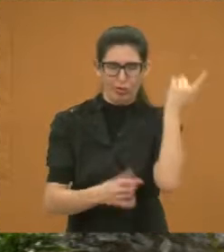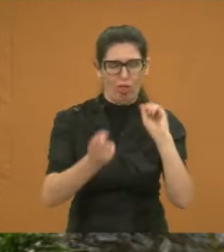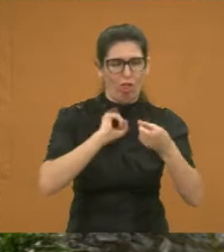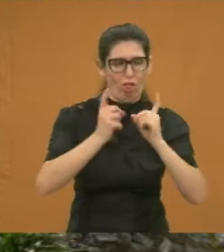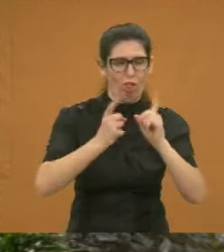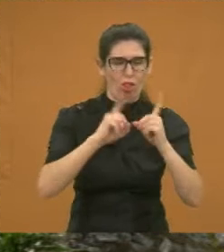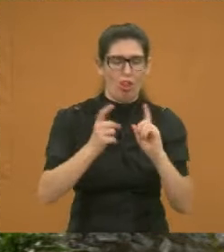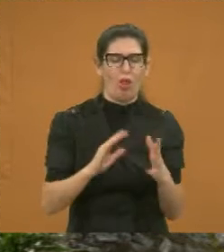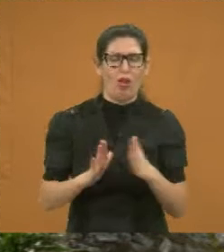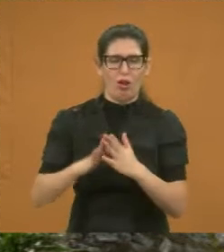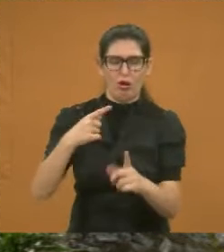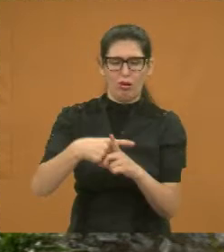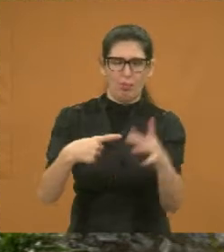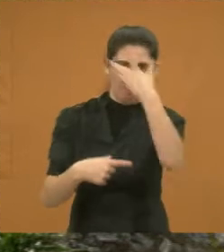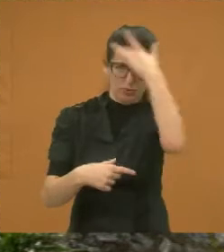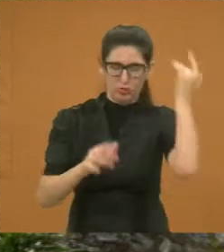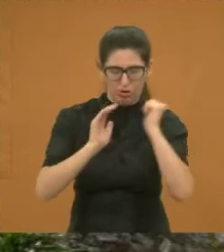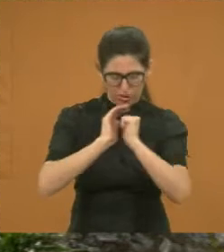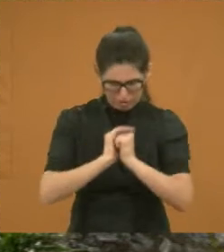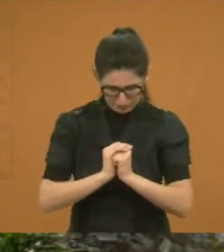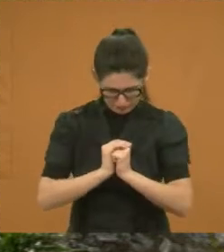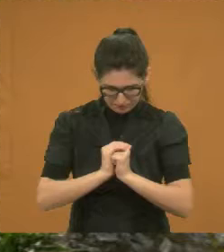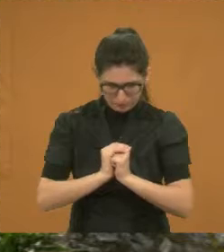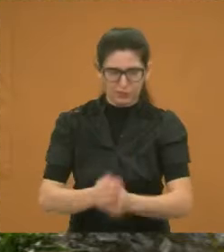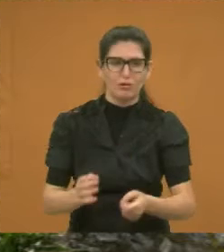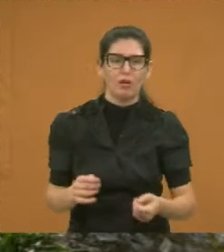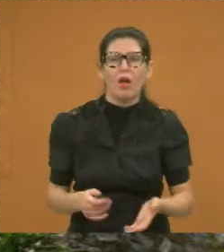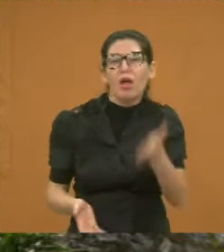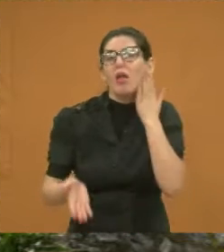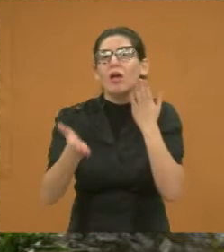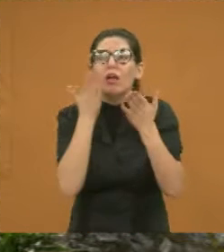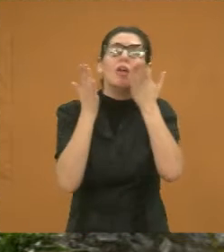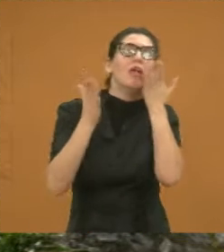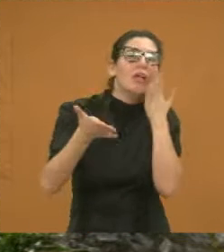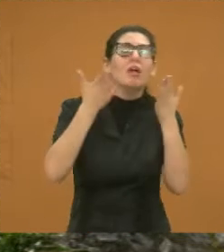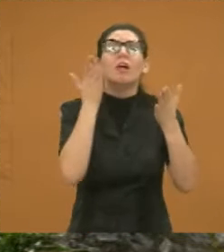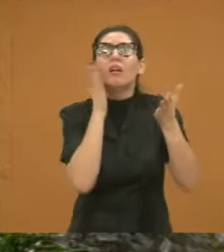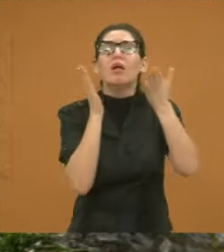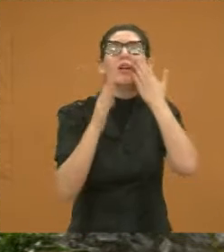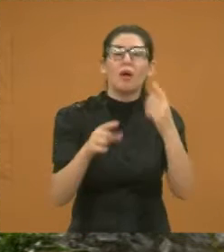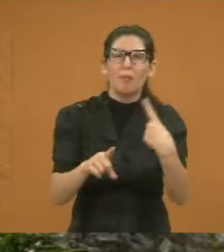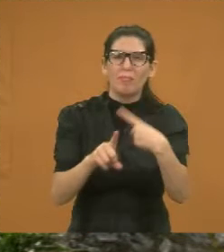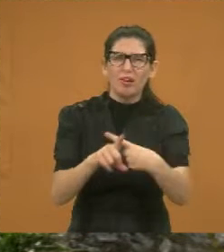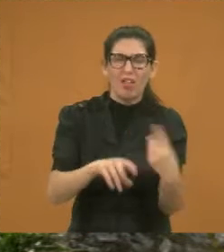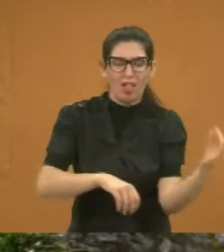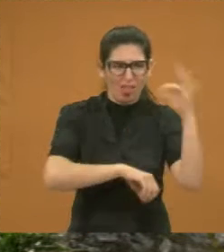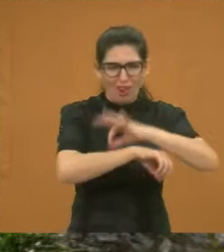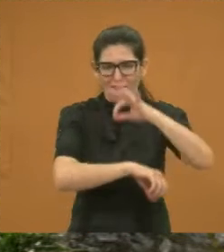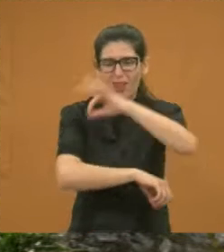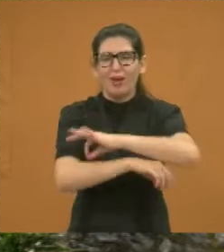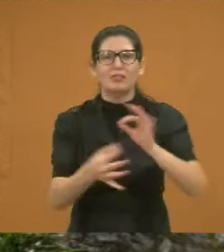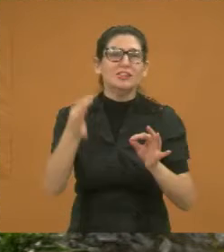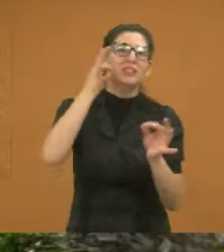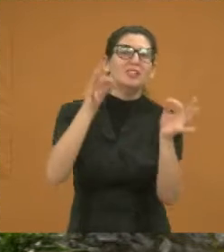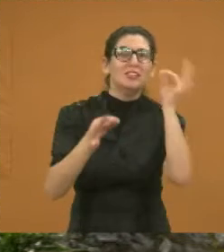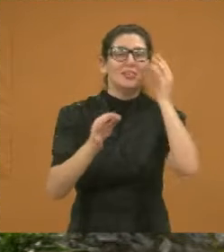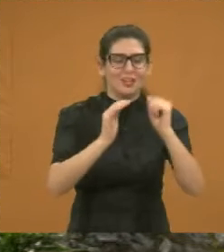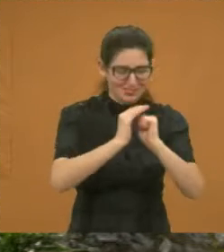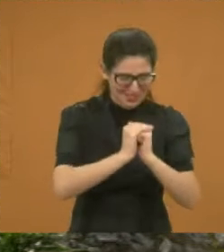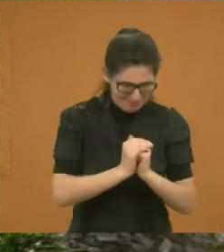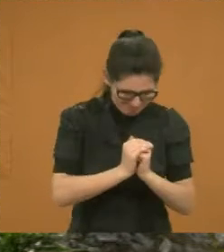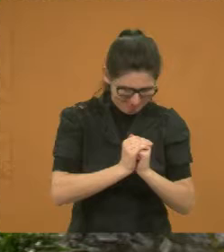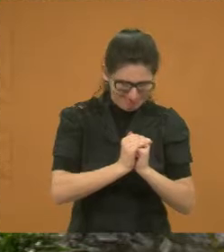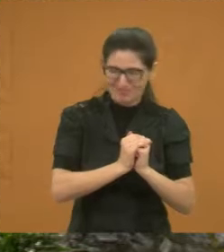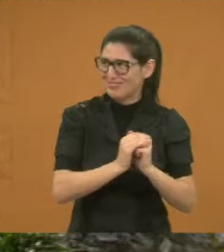Inclusive, lá na igreja, quando eles vão rezar lá, eles ficam dando tapa no rosto por causa do perna e longo. Não sabem se rezam ou se tocam o perna e longo dentro da